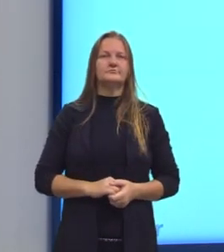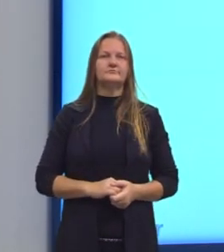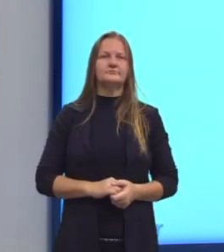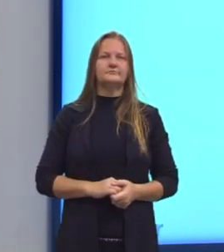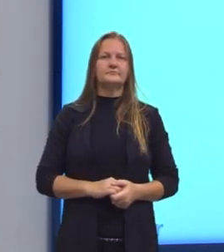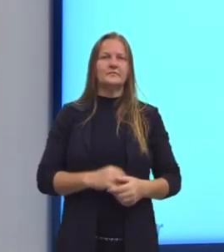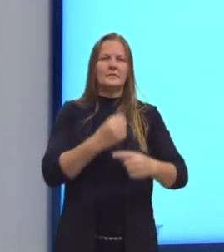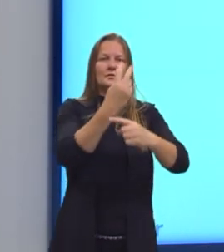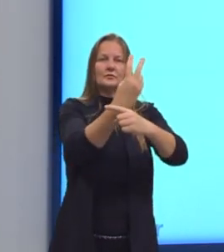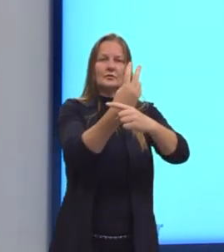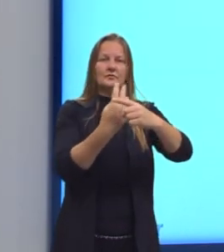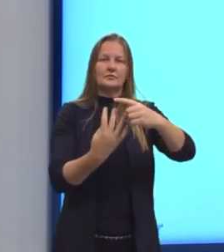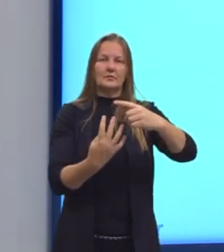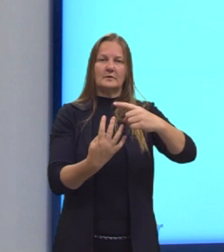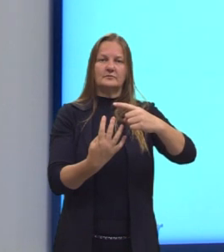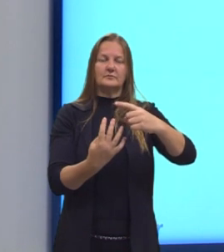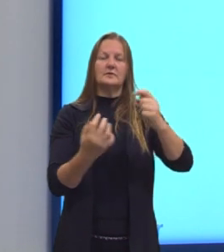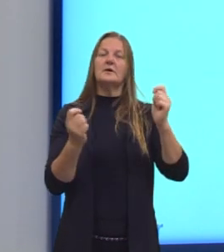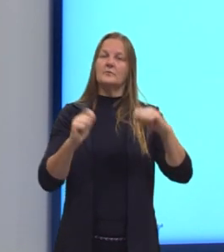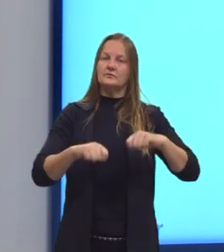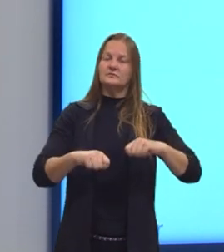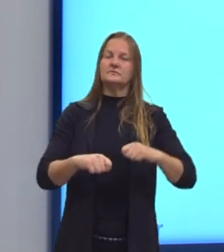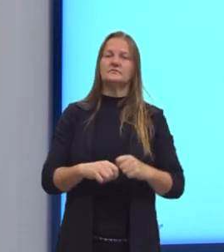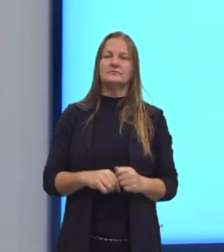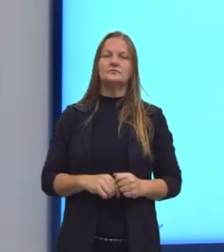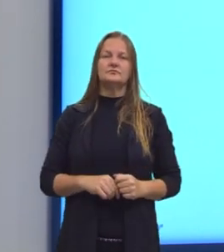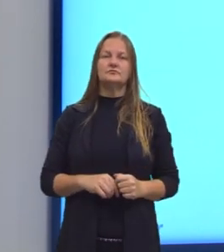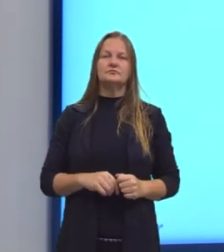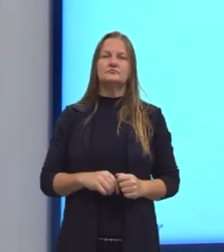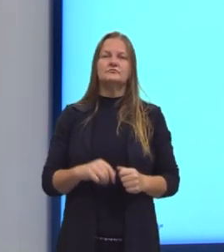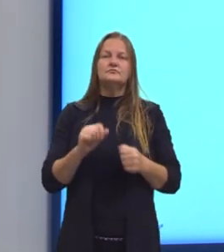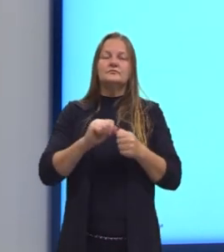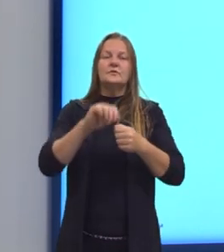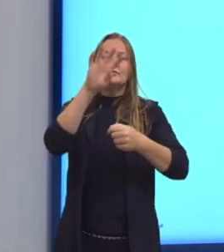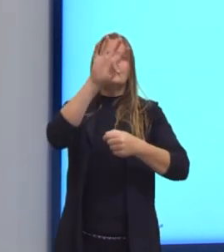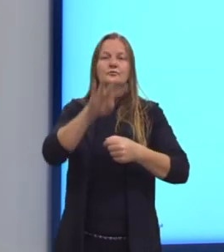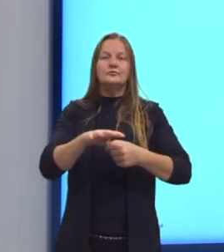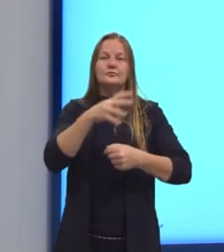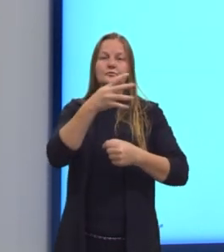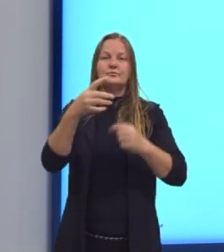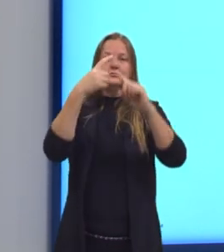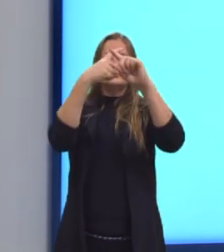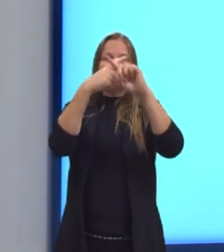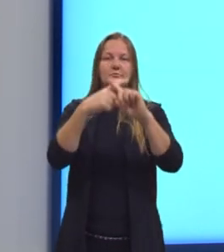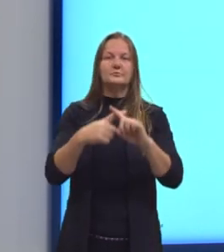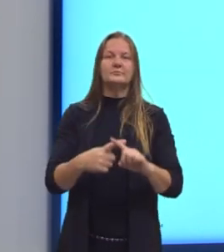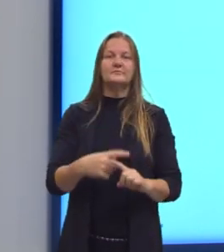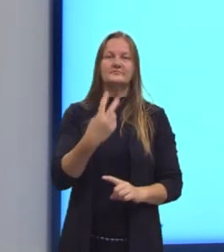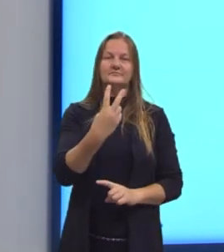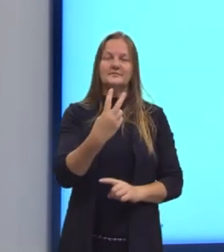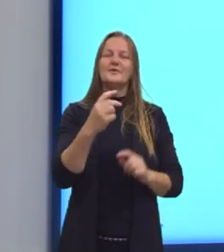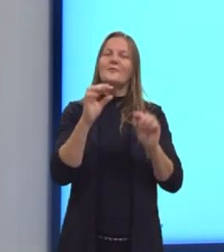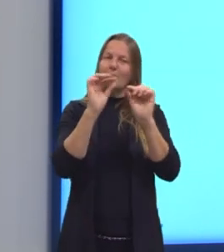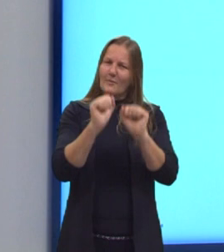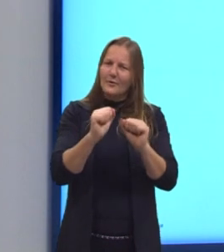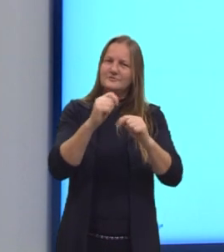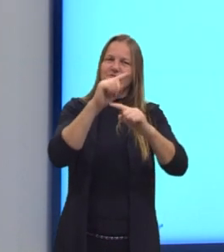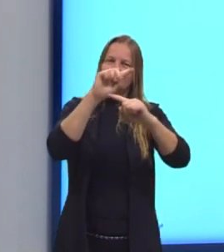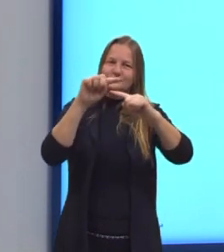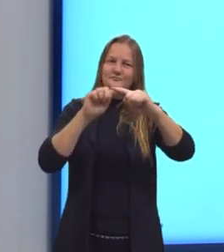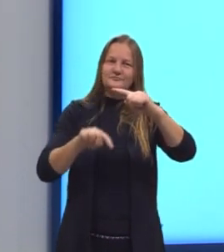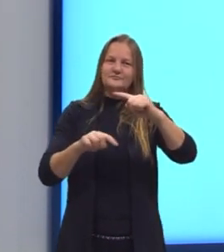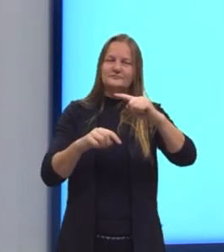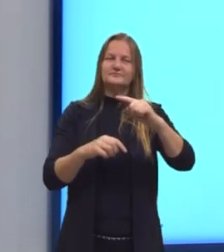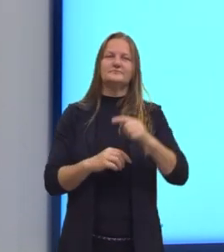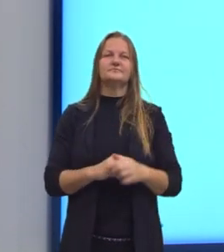O 2 e o 4, eles fazem parte da tabuada do 2, então pode ser simplificado por 2.